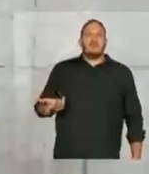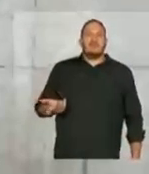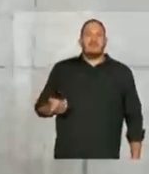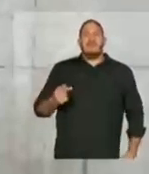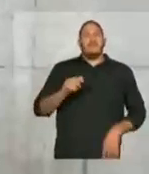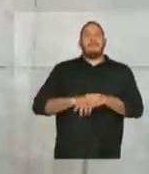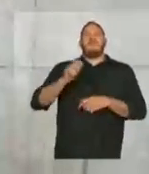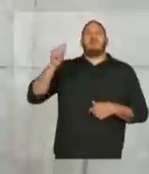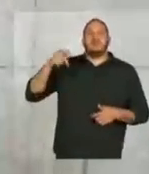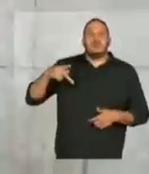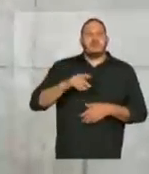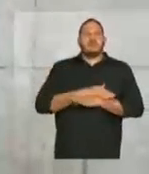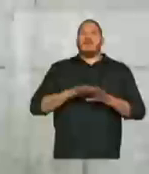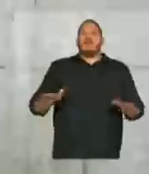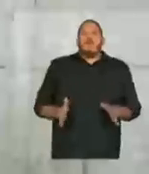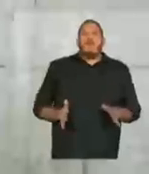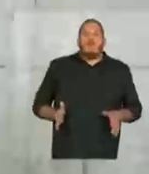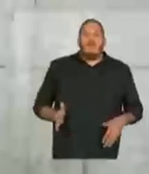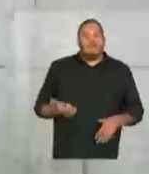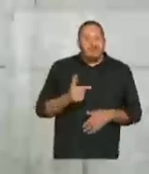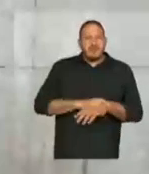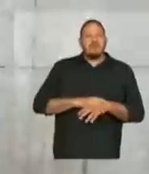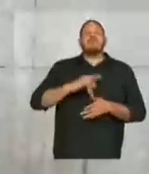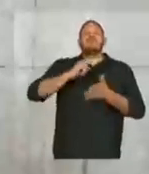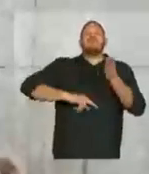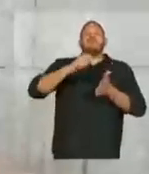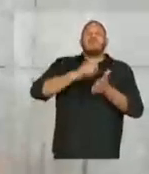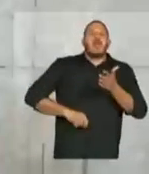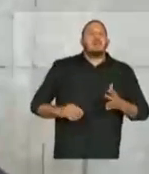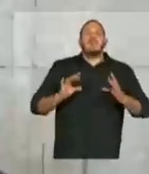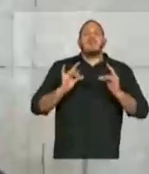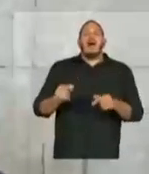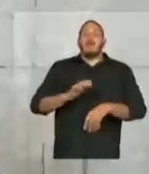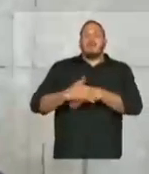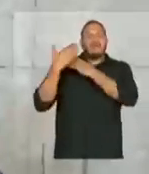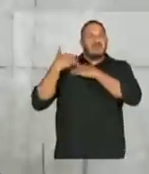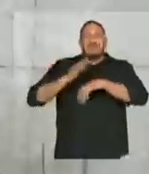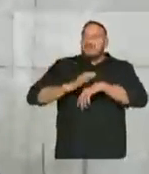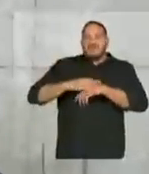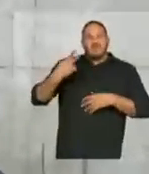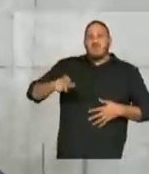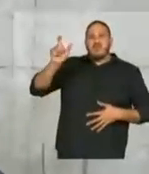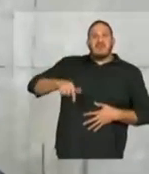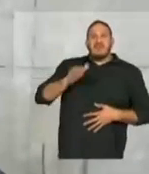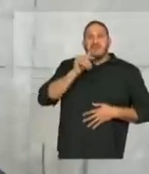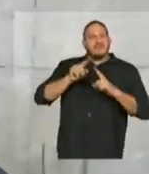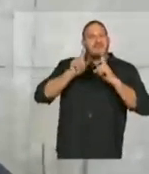a aposentadoria não é mais integral. Nós estamos rasgando um contrato por uma responsabilidade que não é dos servidores.